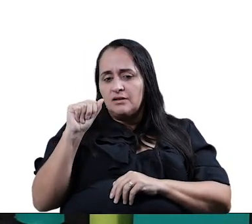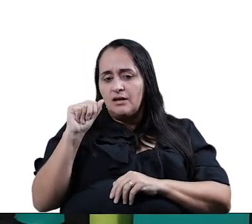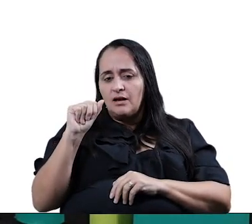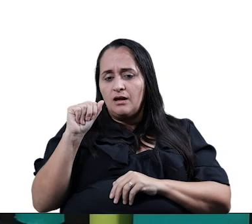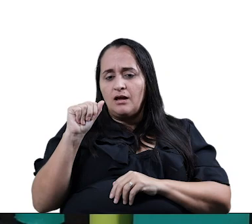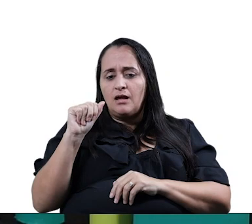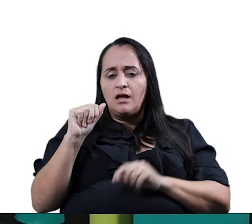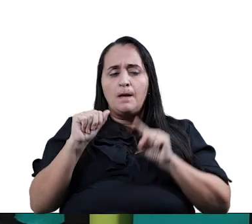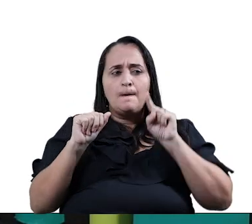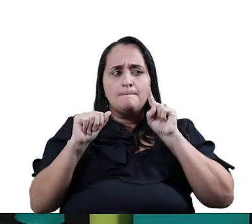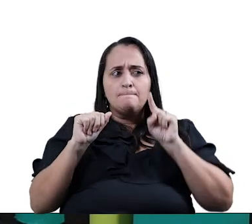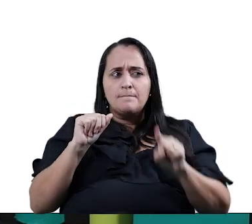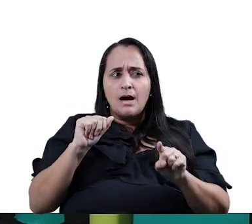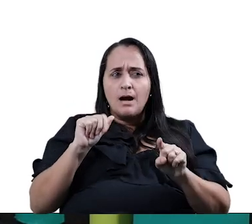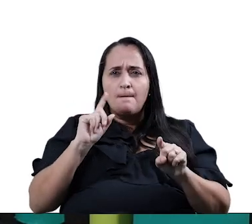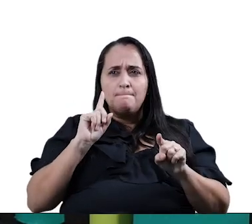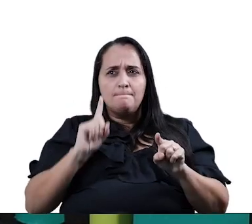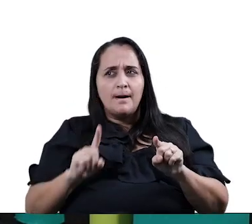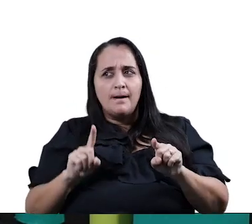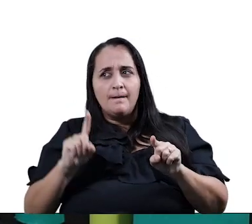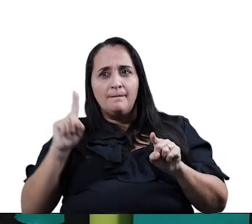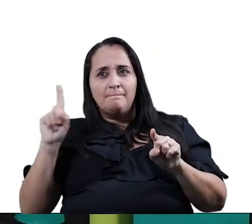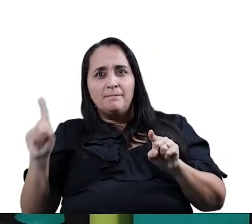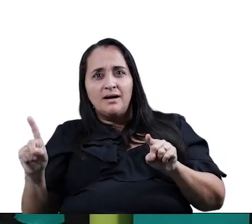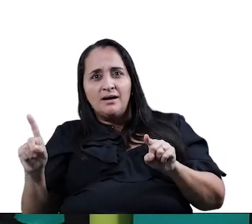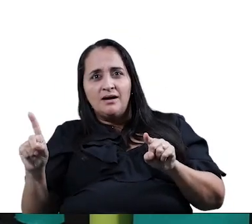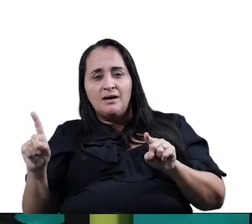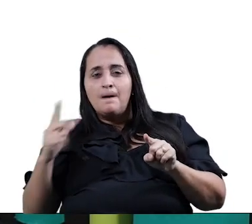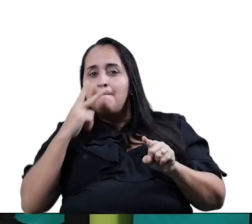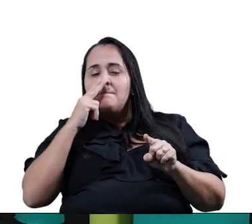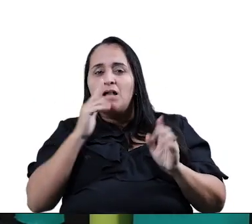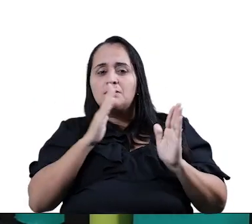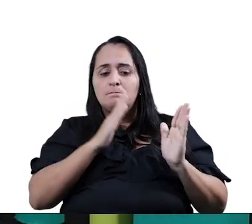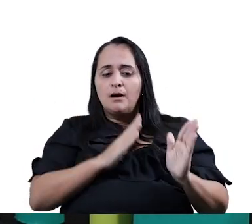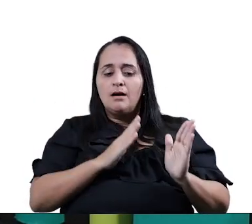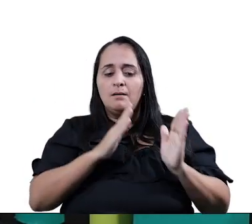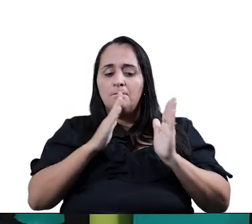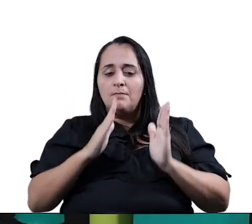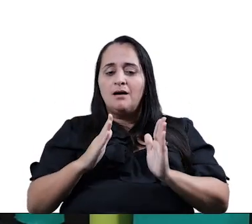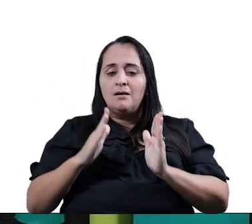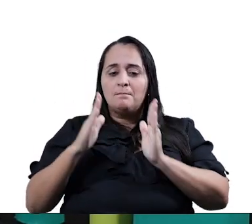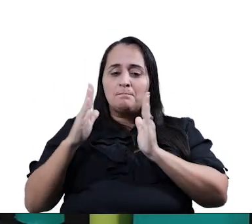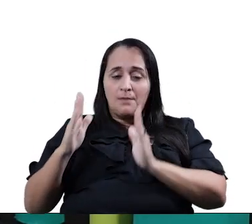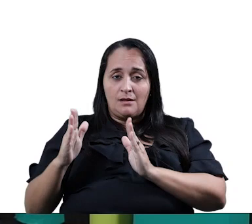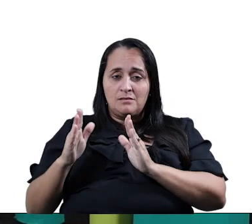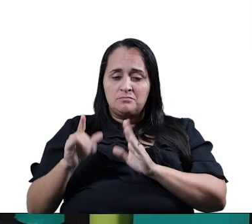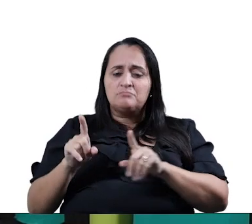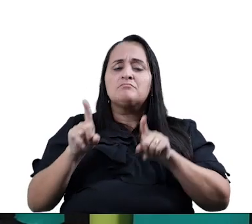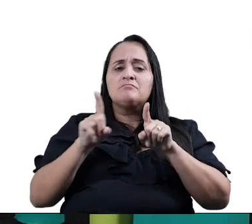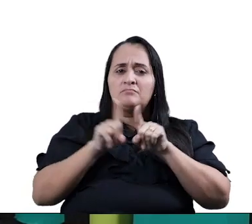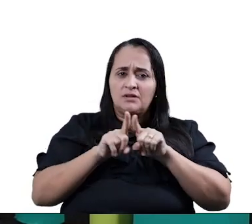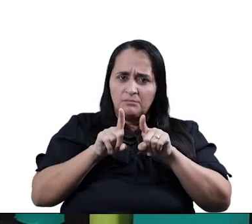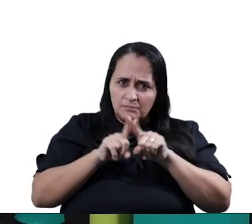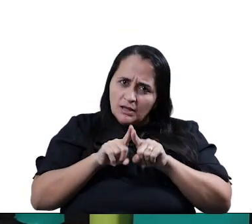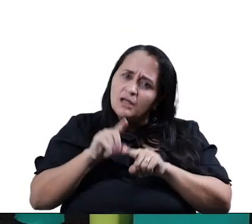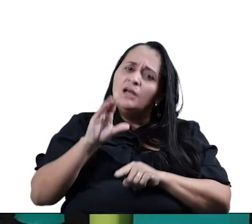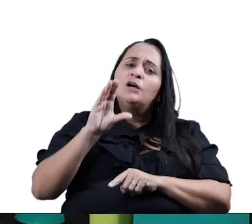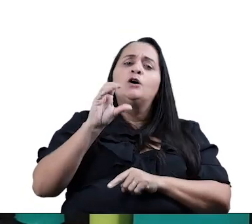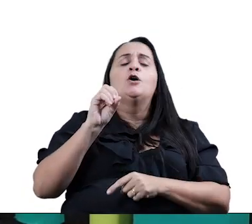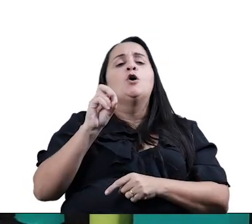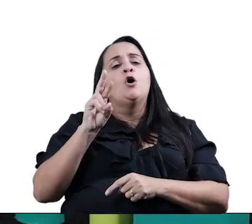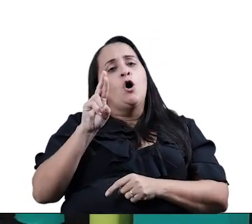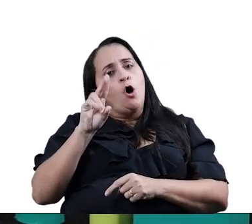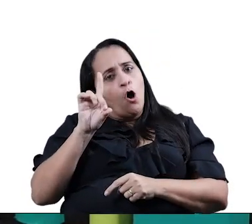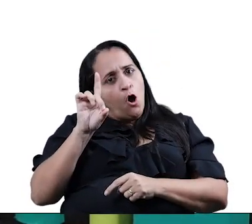marcando, pam, pam, pam, da música. E assim também nos cordéis tem essa métrica. Tem a